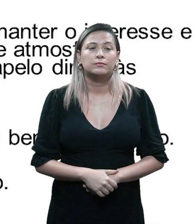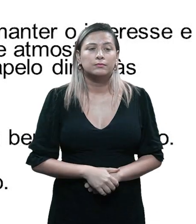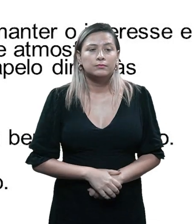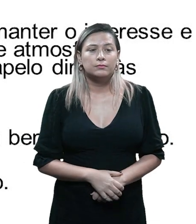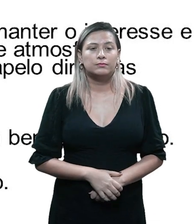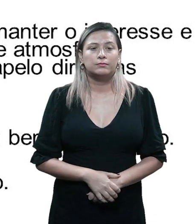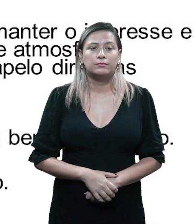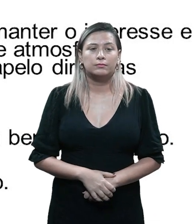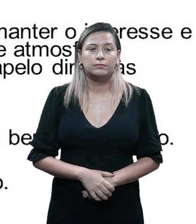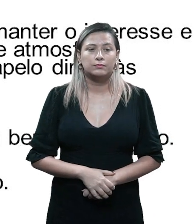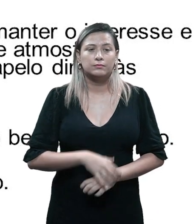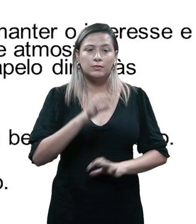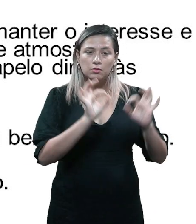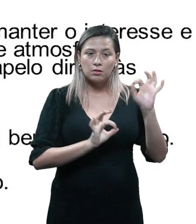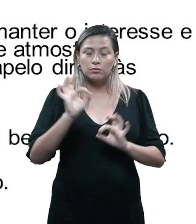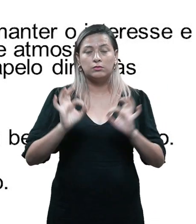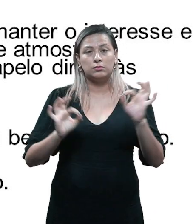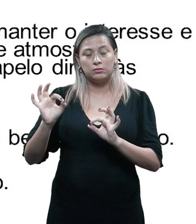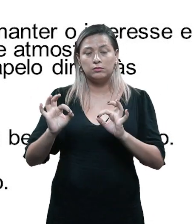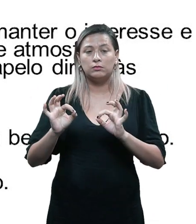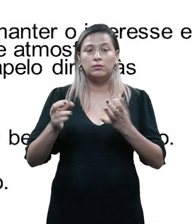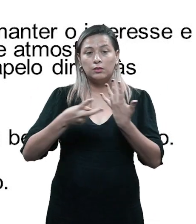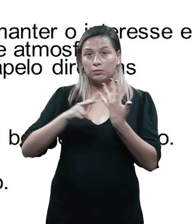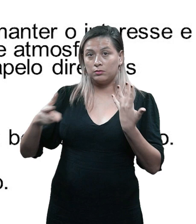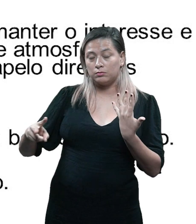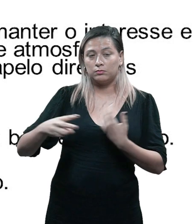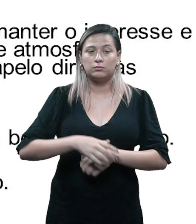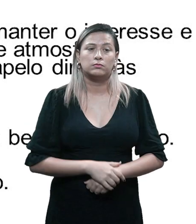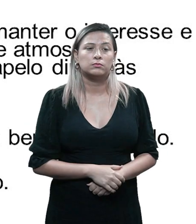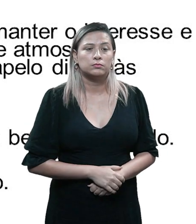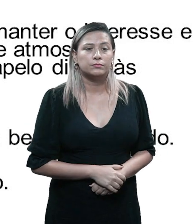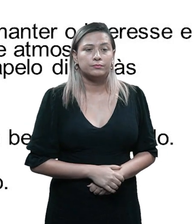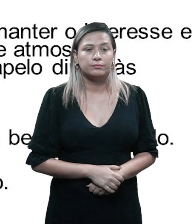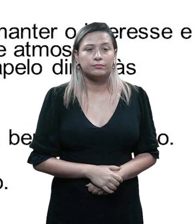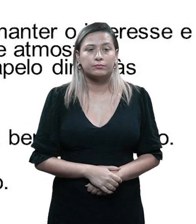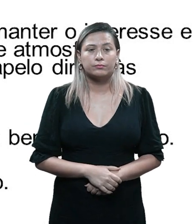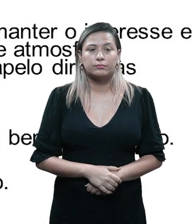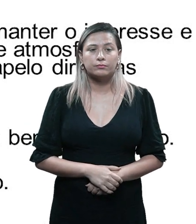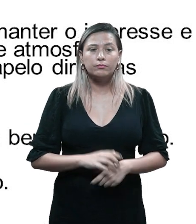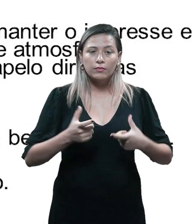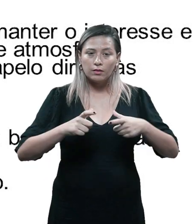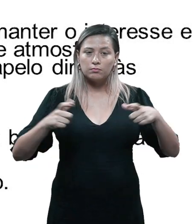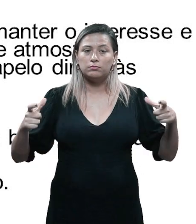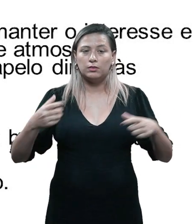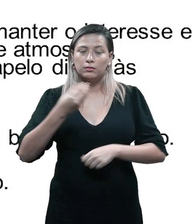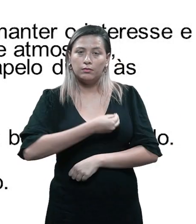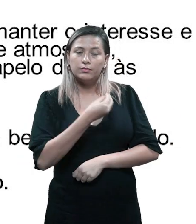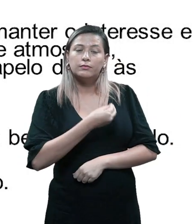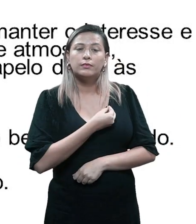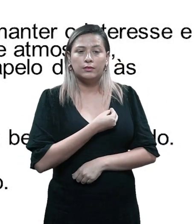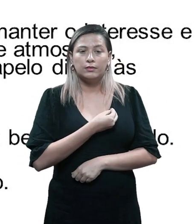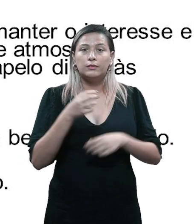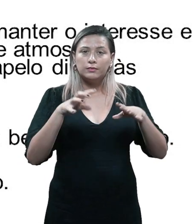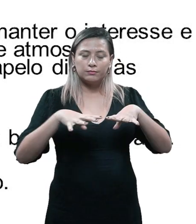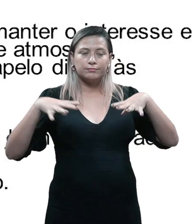Então, é a preparação e a consequência. Consequência. Elas aumentam a vivência do espectador.